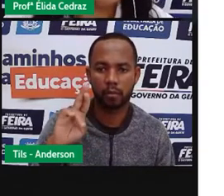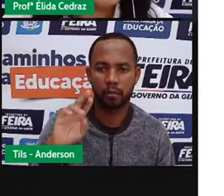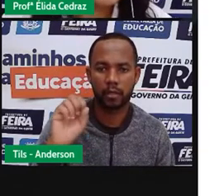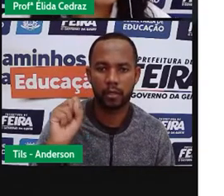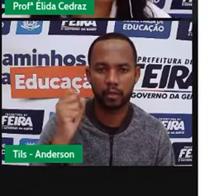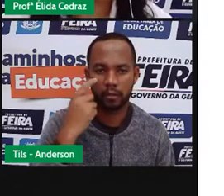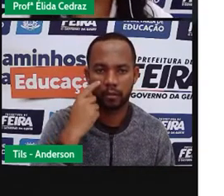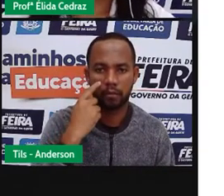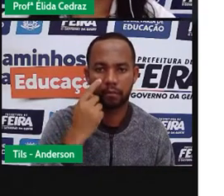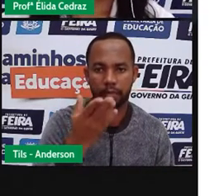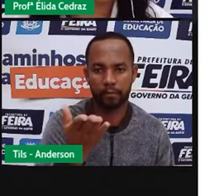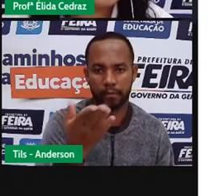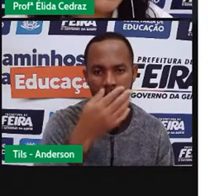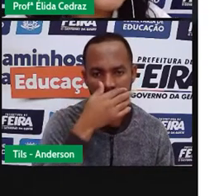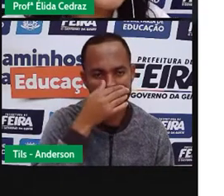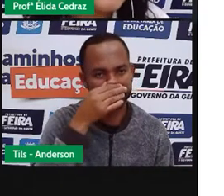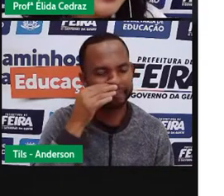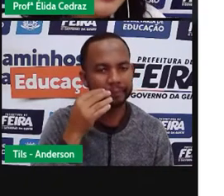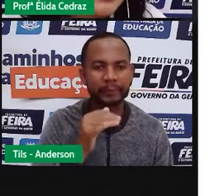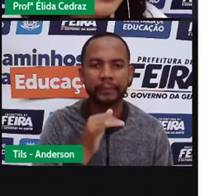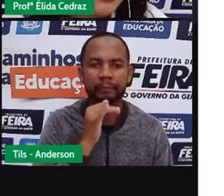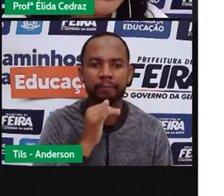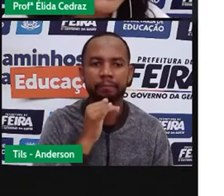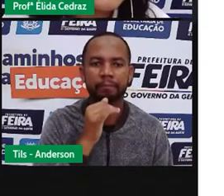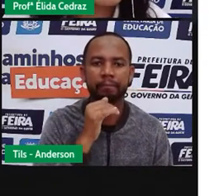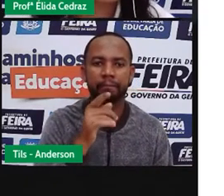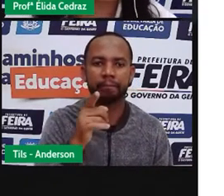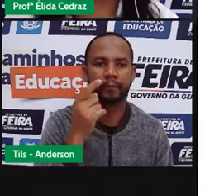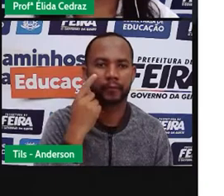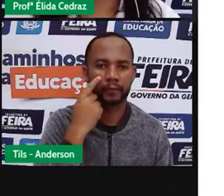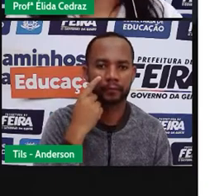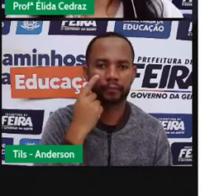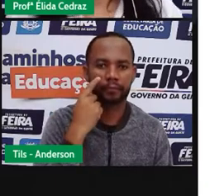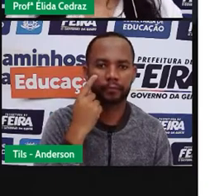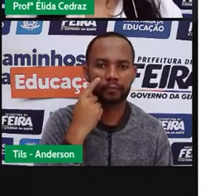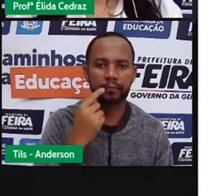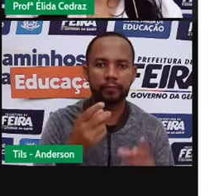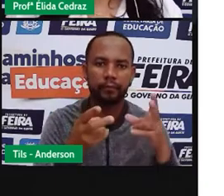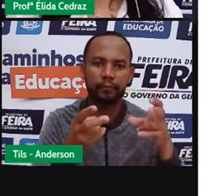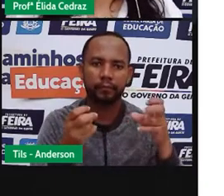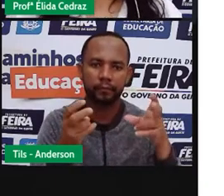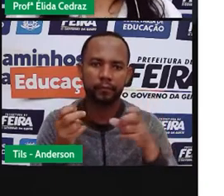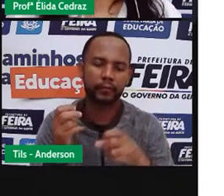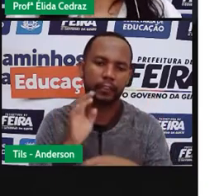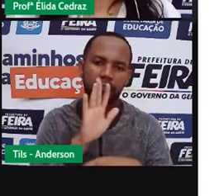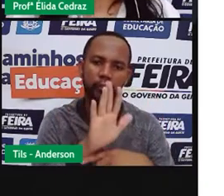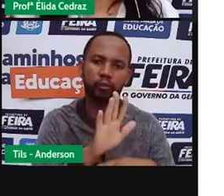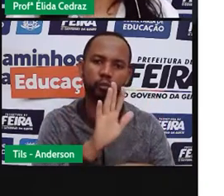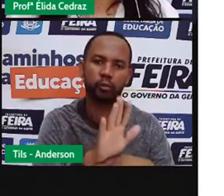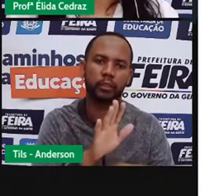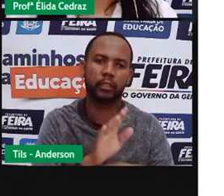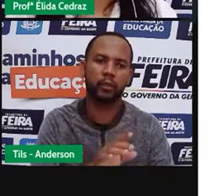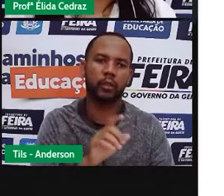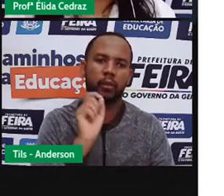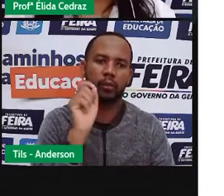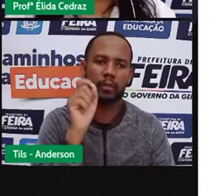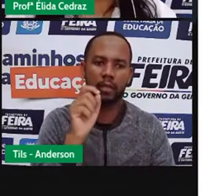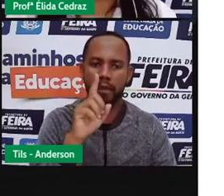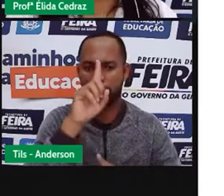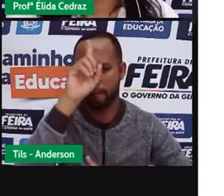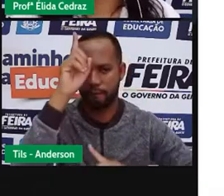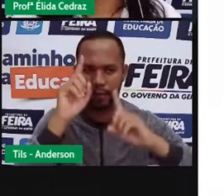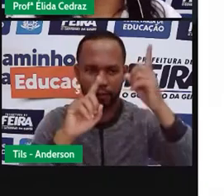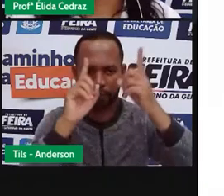Pois é, por causa dessas sombras, eles inventaram o